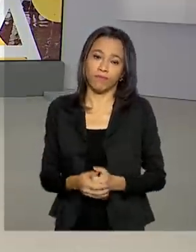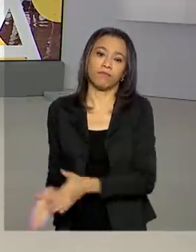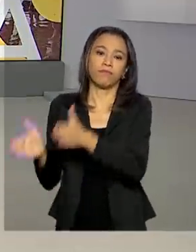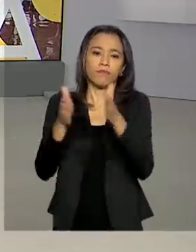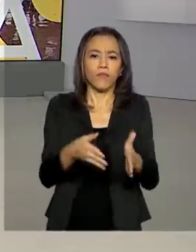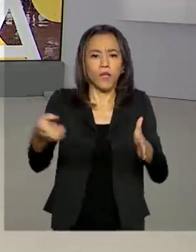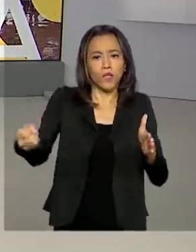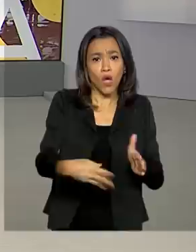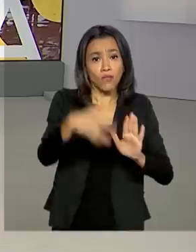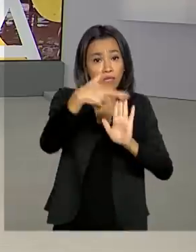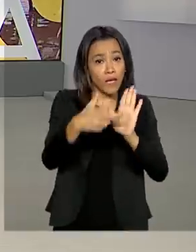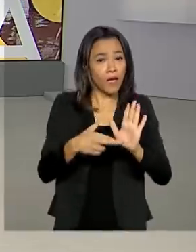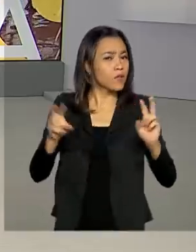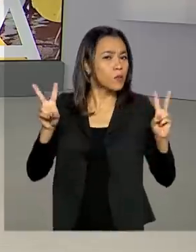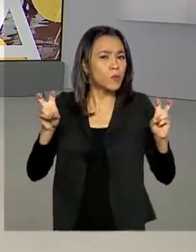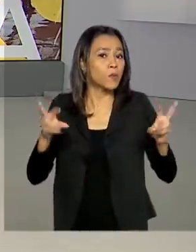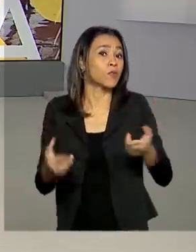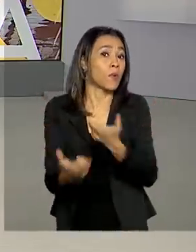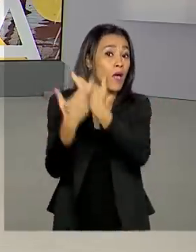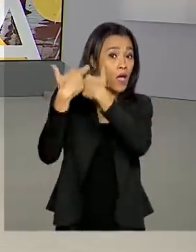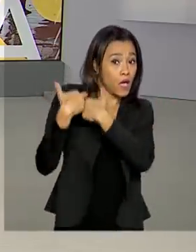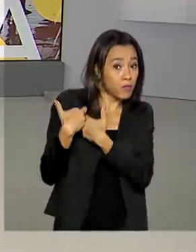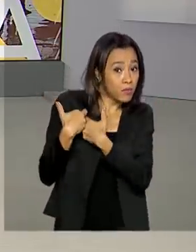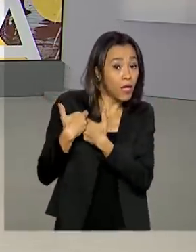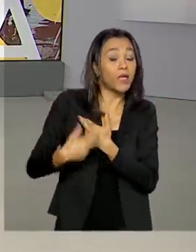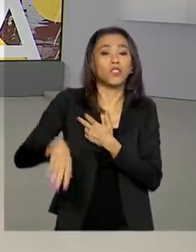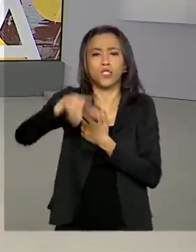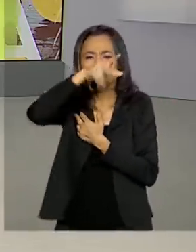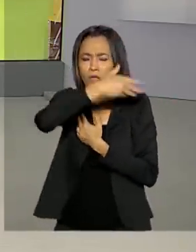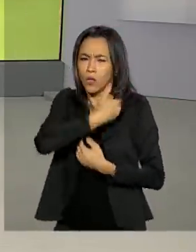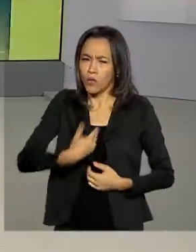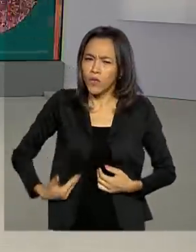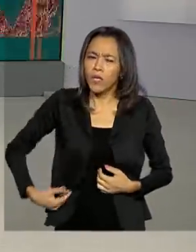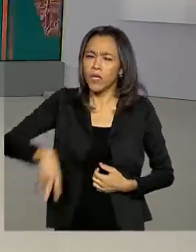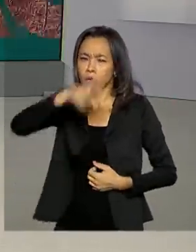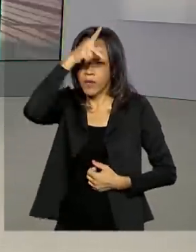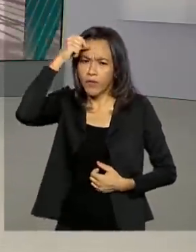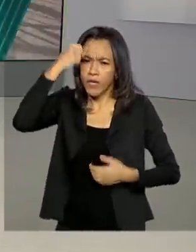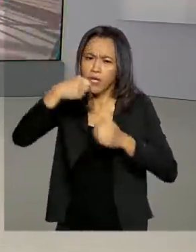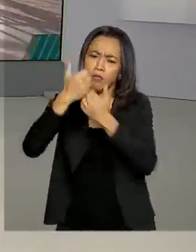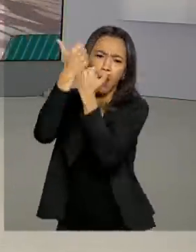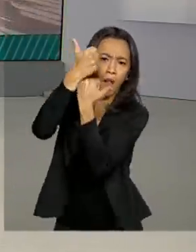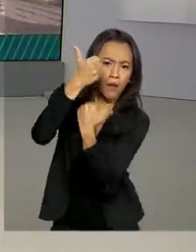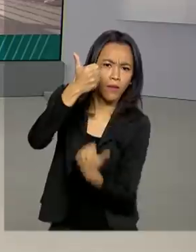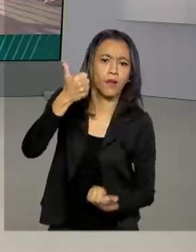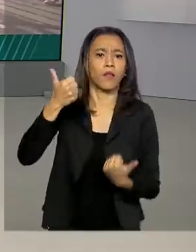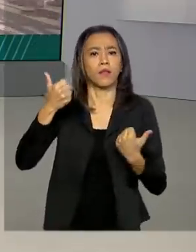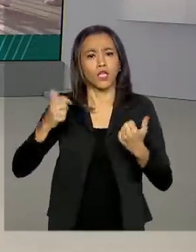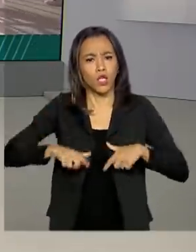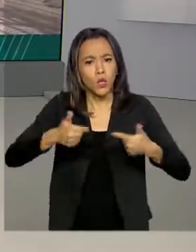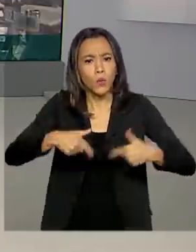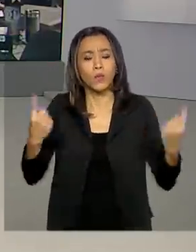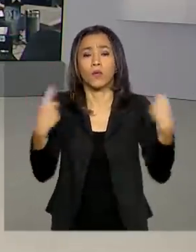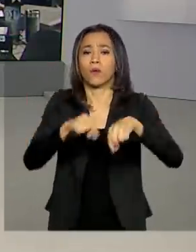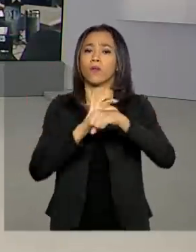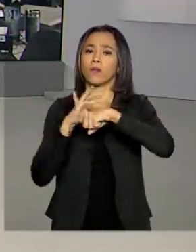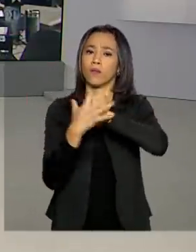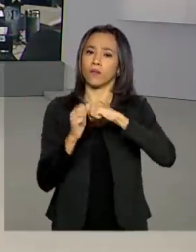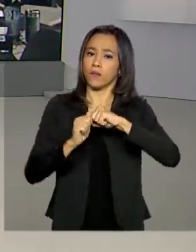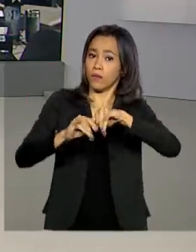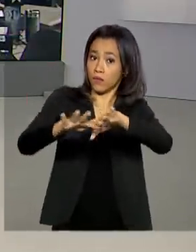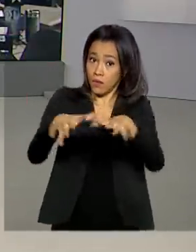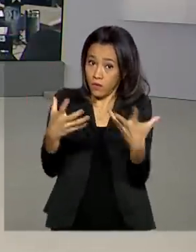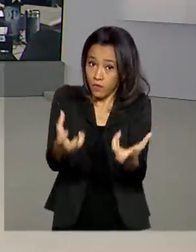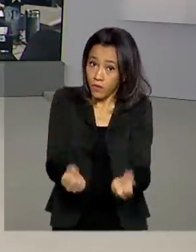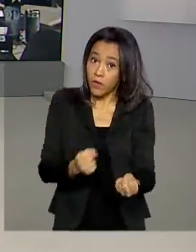Novas regras sobre a responsabilização de agentes públicos no combate à pandemia da Covid-19. Vamos ao Rio de Janeiro, o repórter